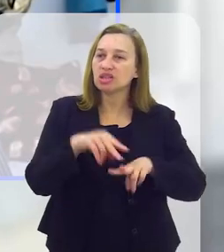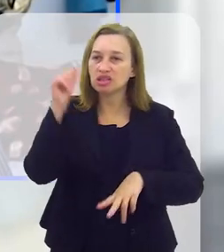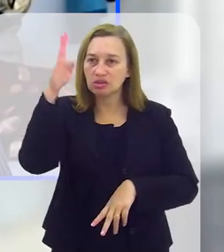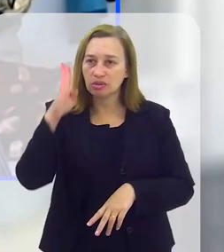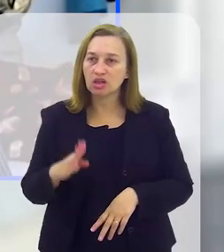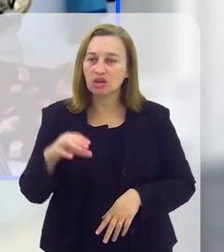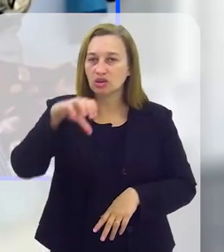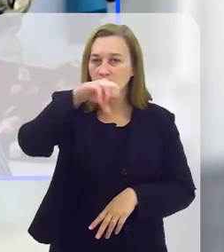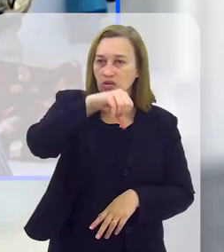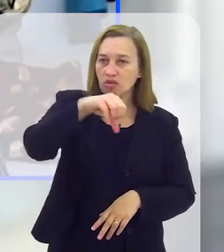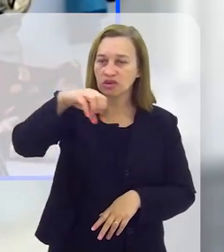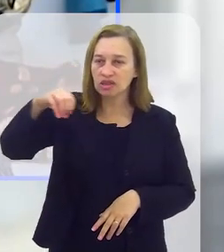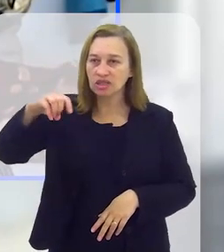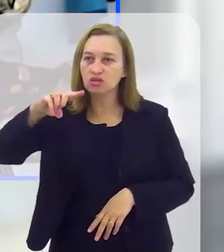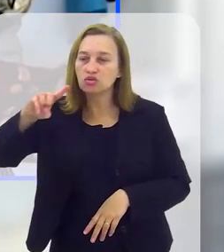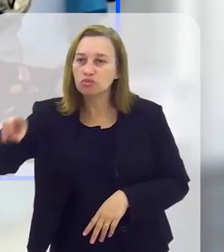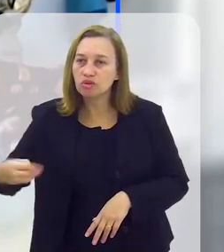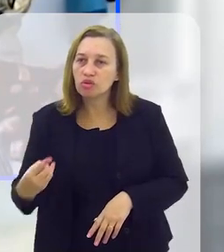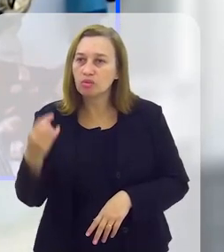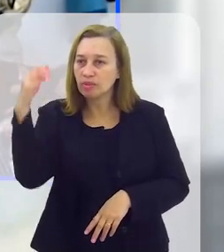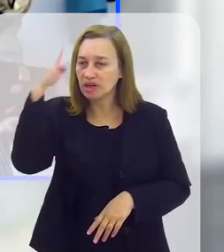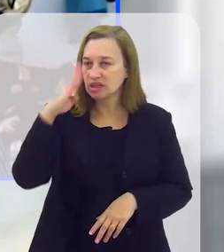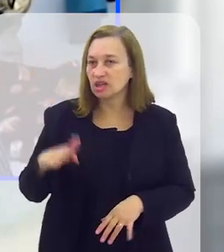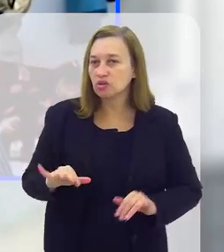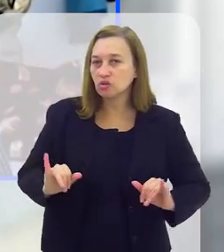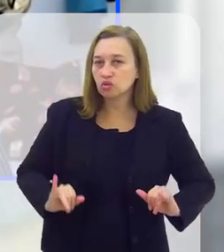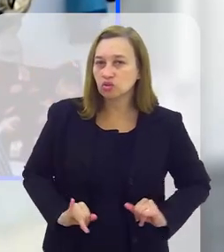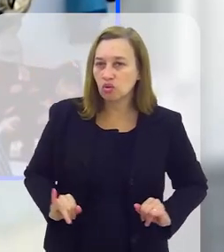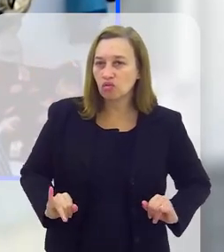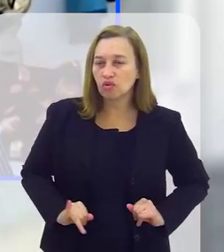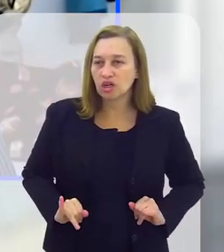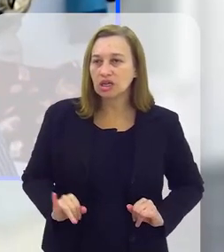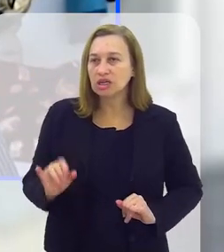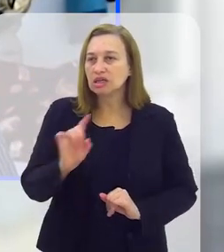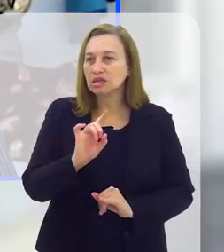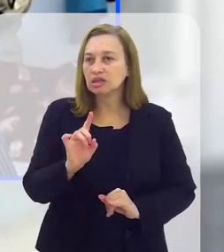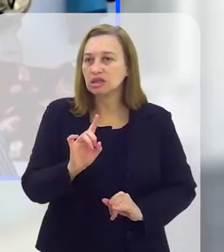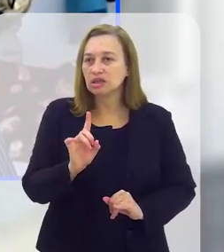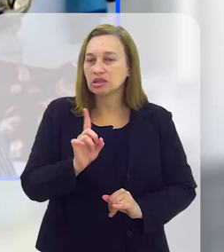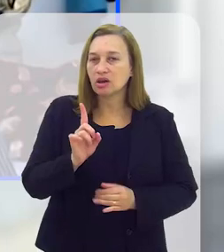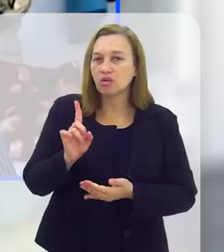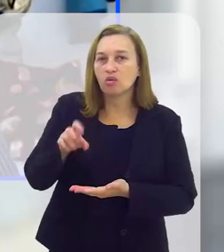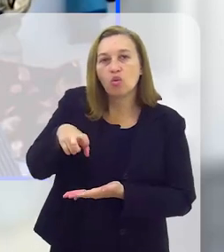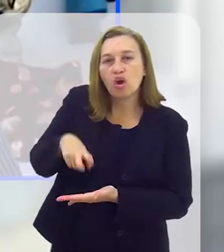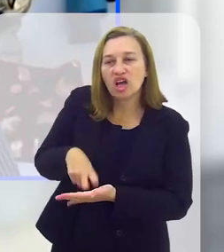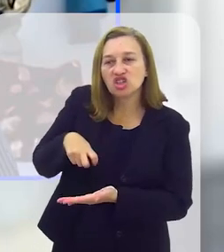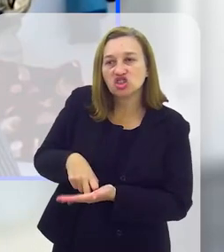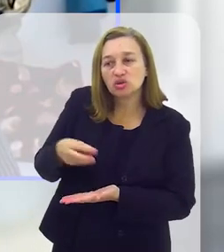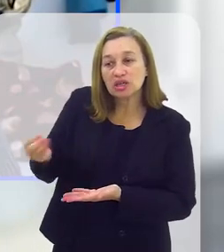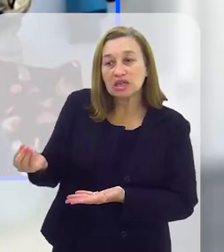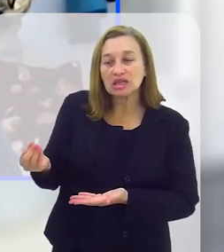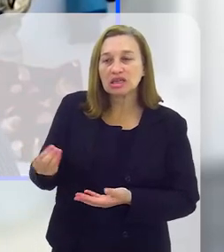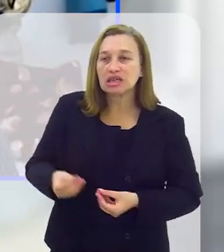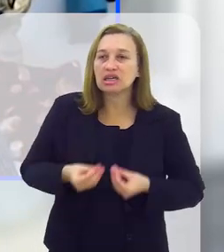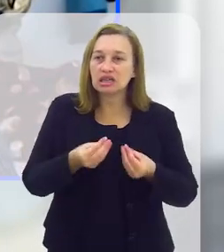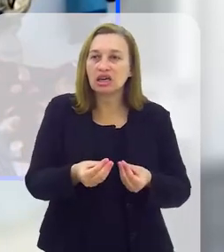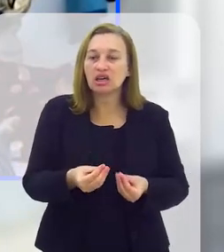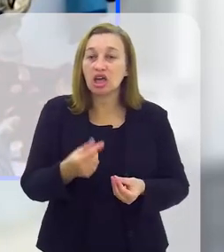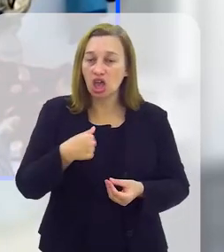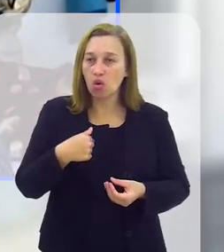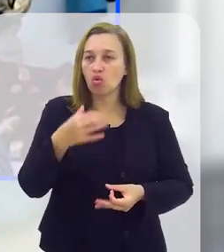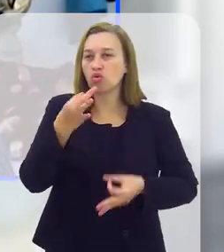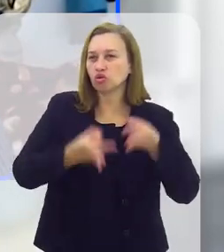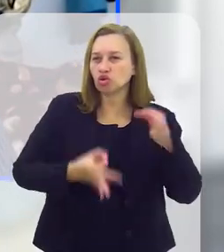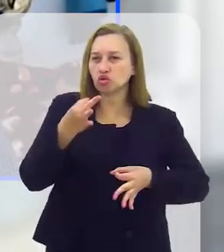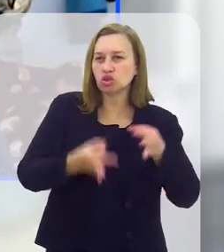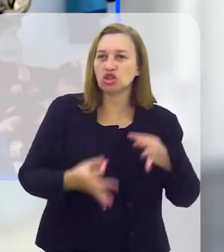assola os presídios brasileiros. São 900 mil brasileiros sofrendo não a pena que lhe foi imposta, porque